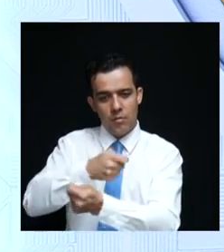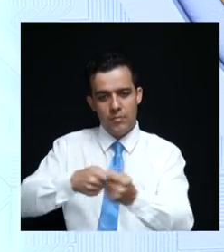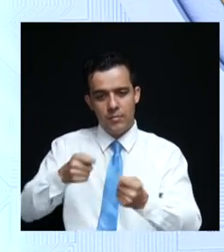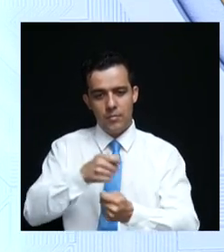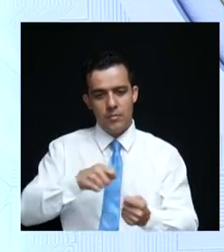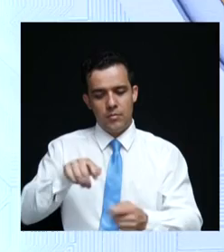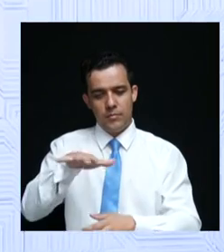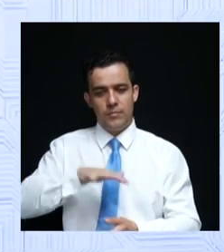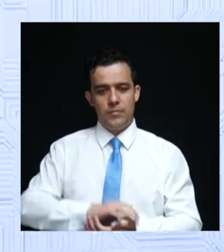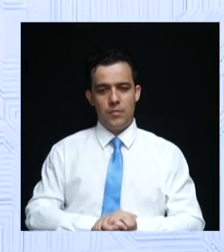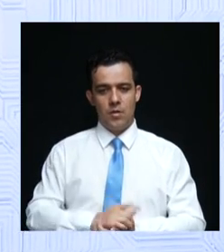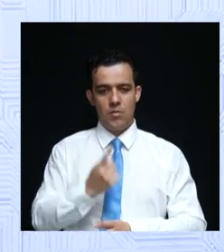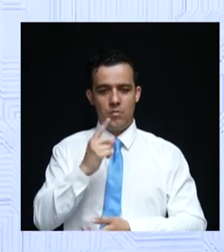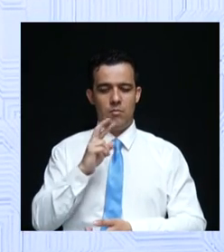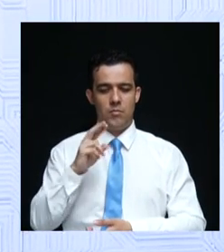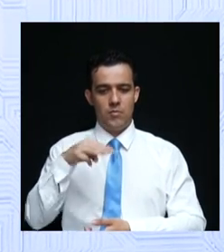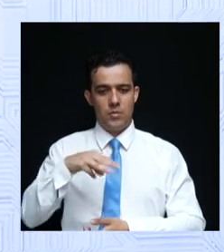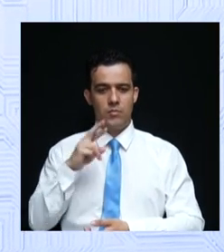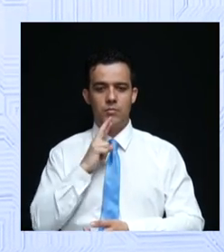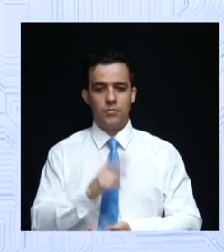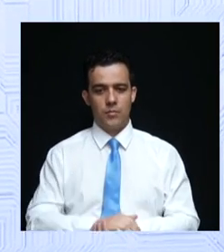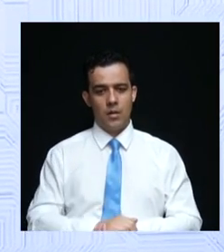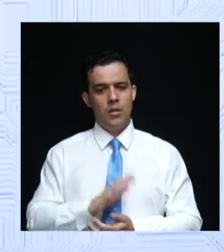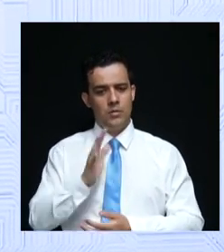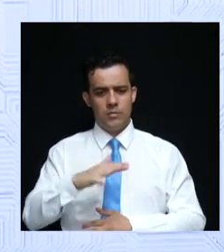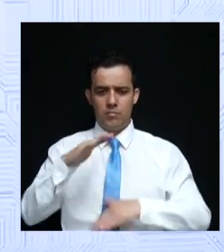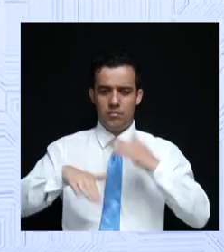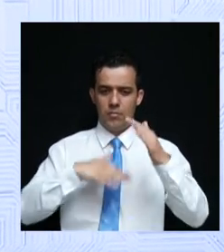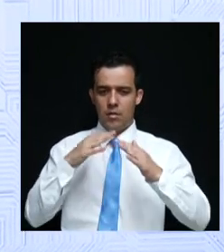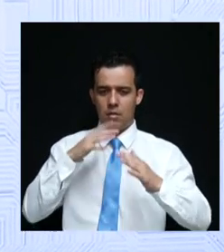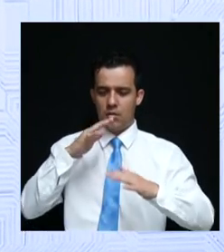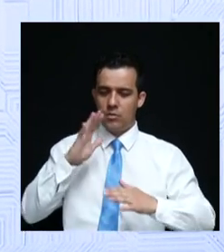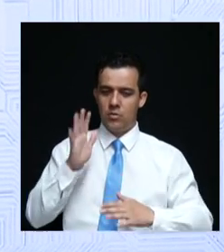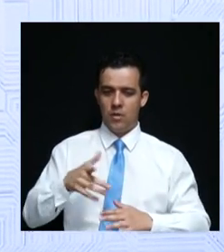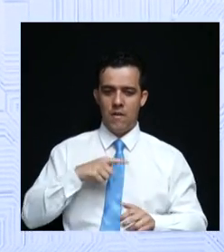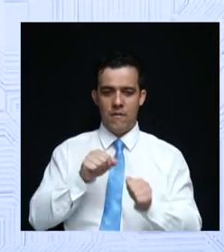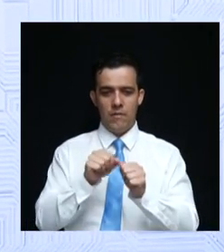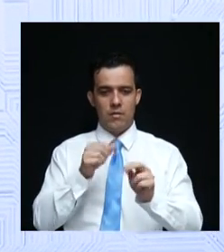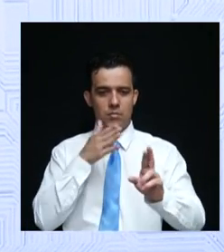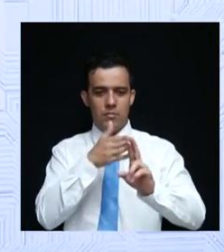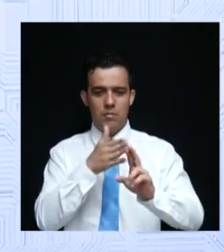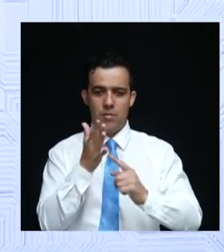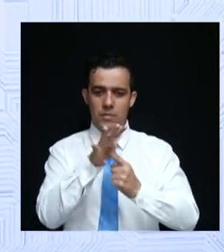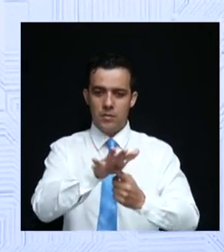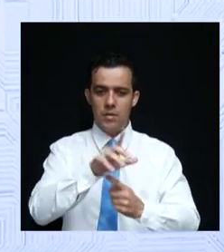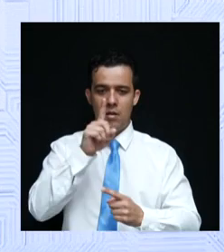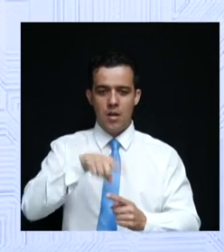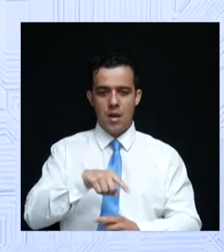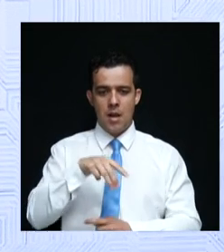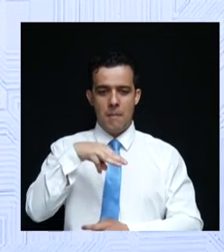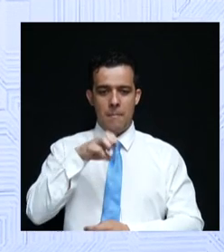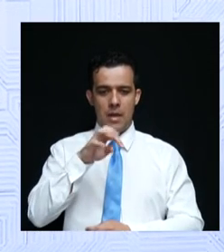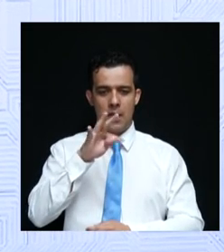minuto para a réplica. Bom, nós já estamos avançando em todas as áreas que eu fiz referência. A Metrobus melhorou